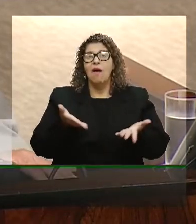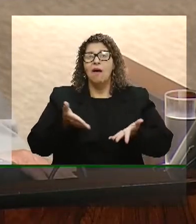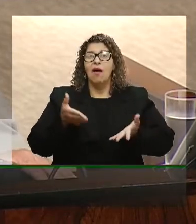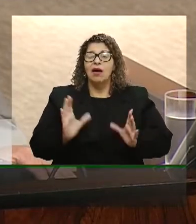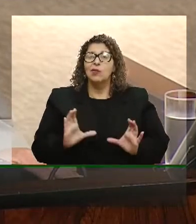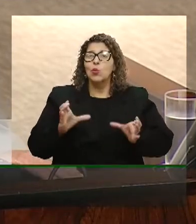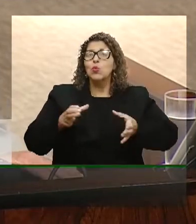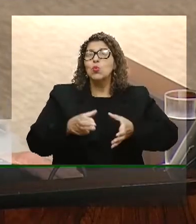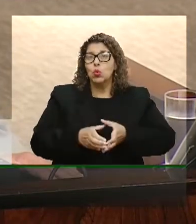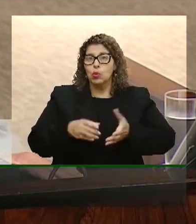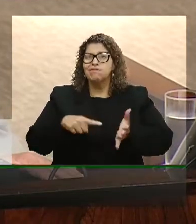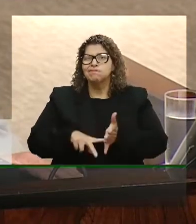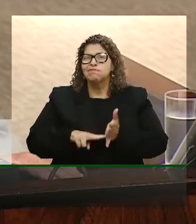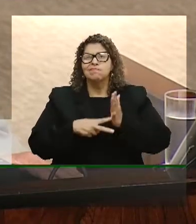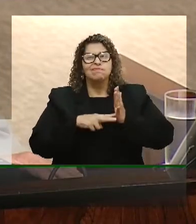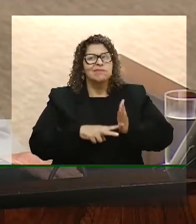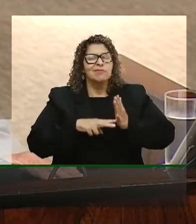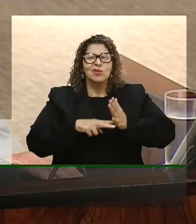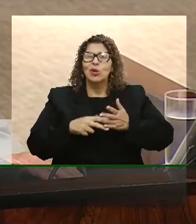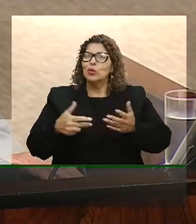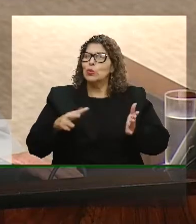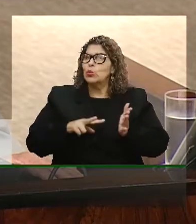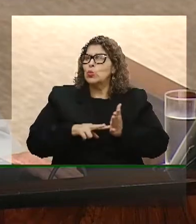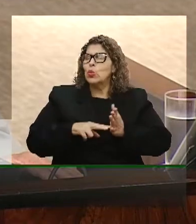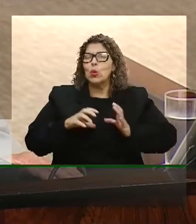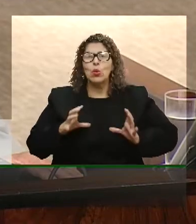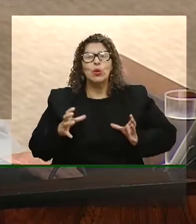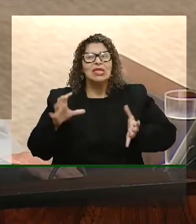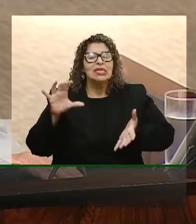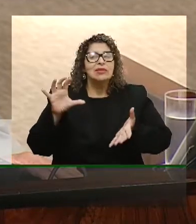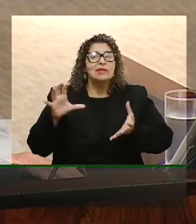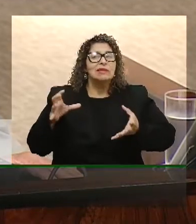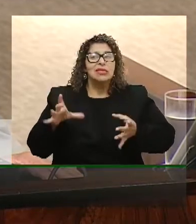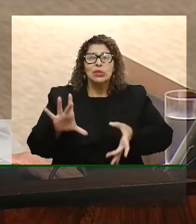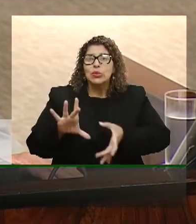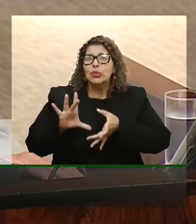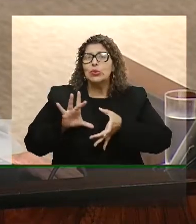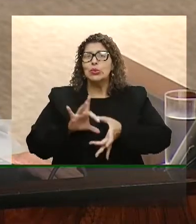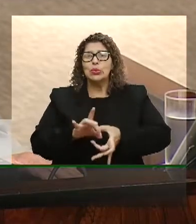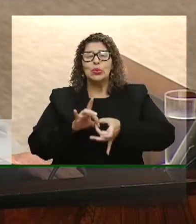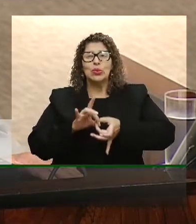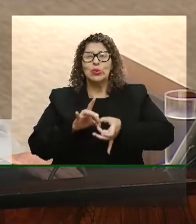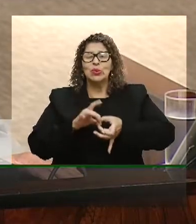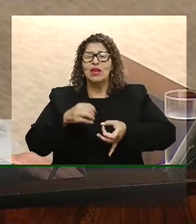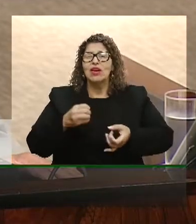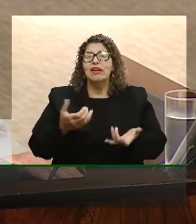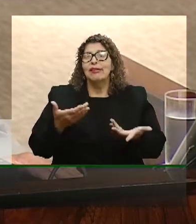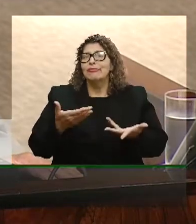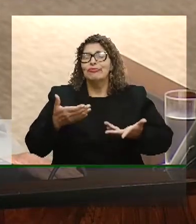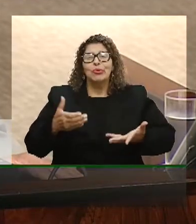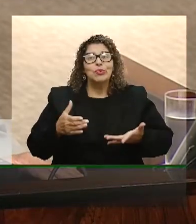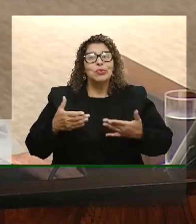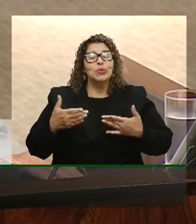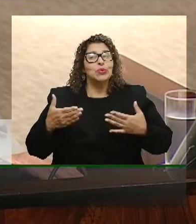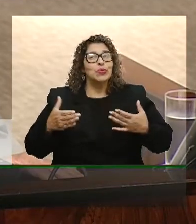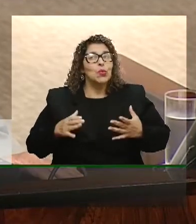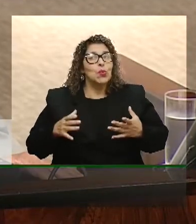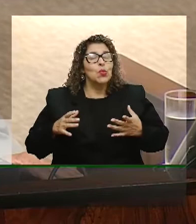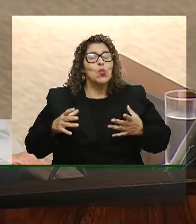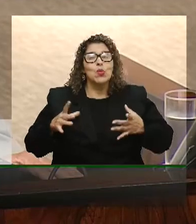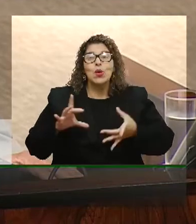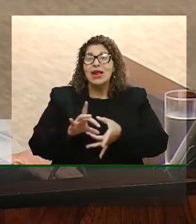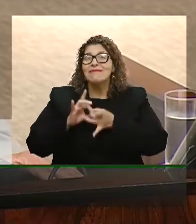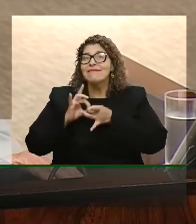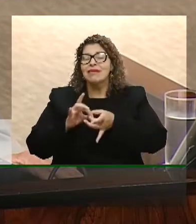se integrem, que as centrais sindicais se unifiquem, que hajam frentes sindicais e que denunciem e